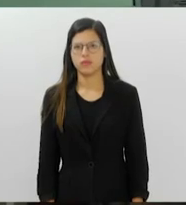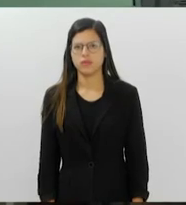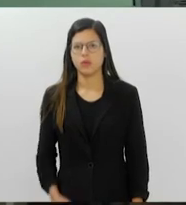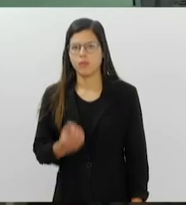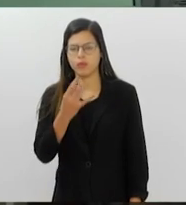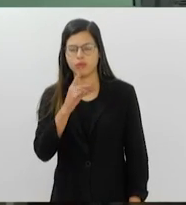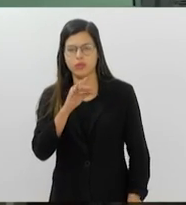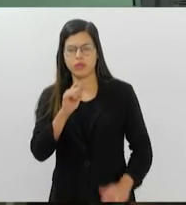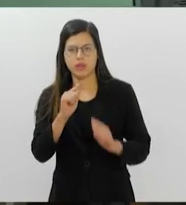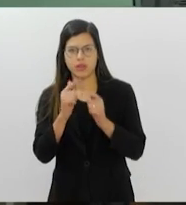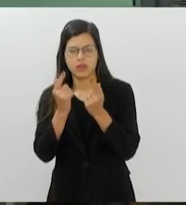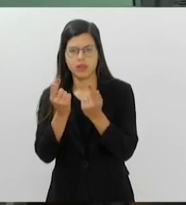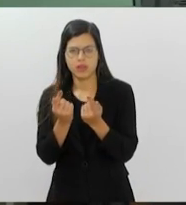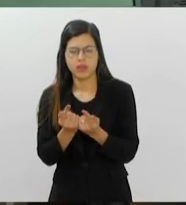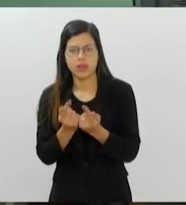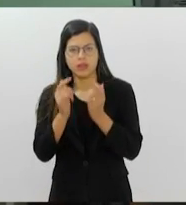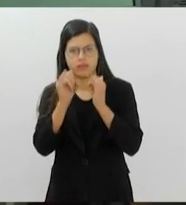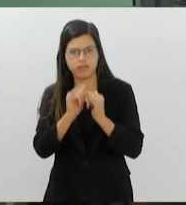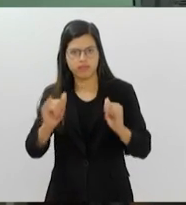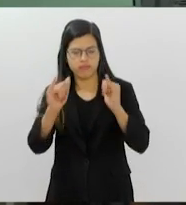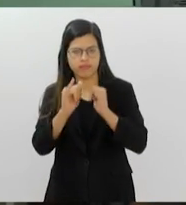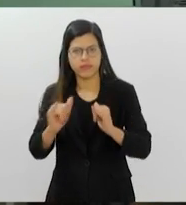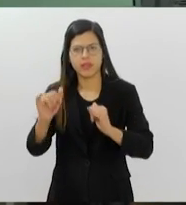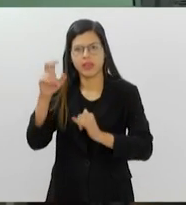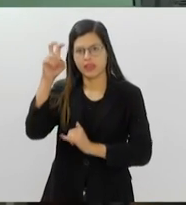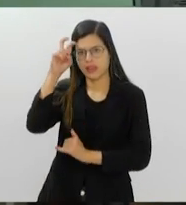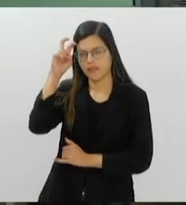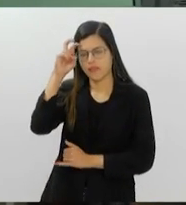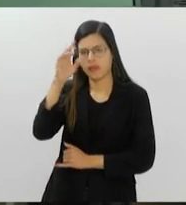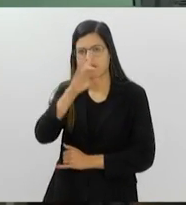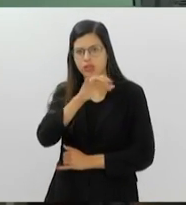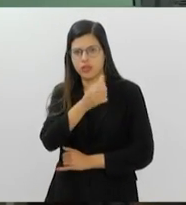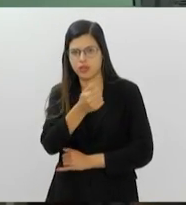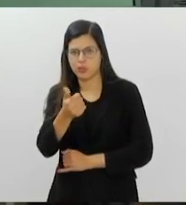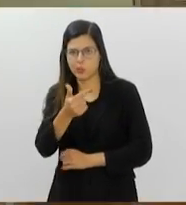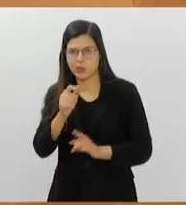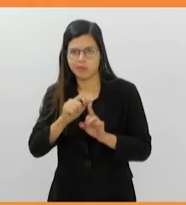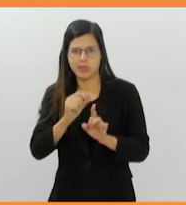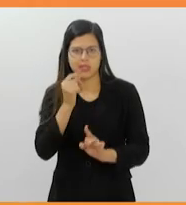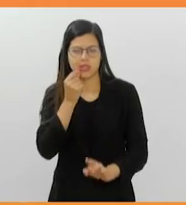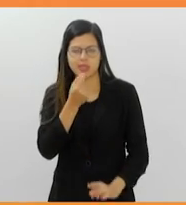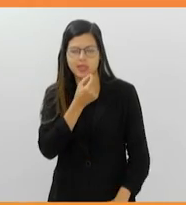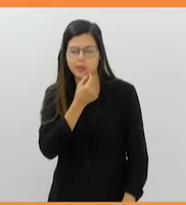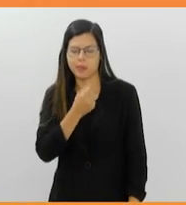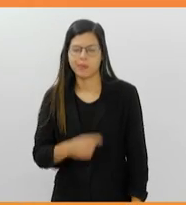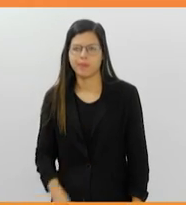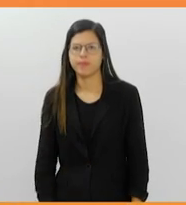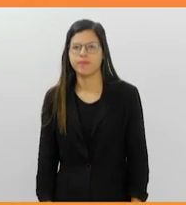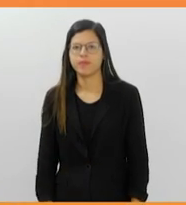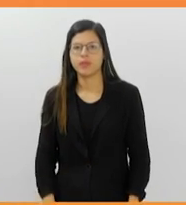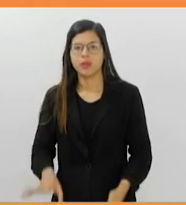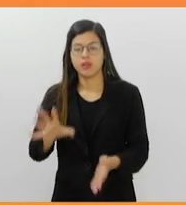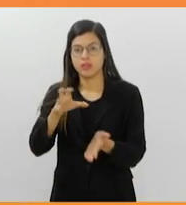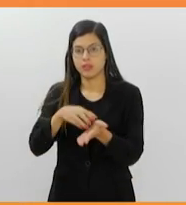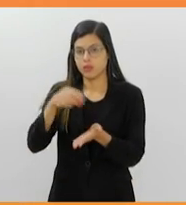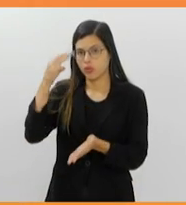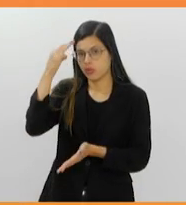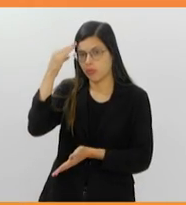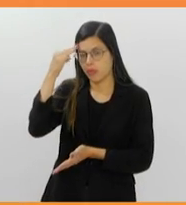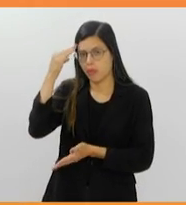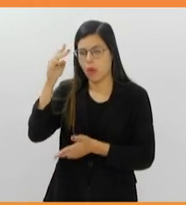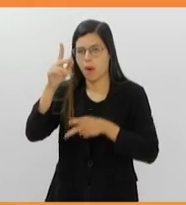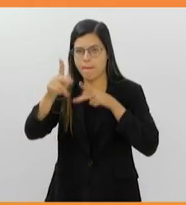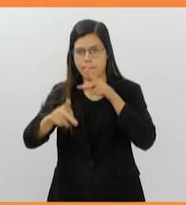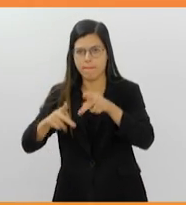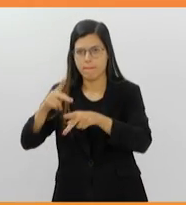O Bom Dia Alerj traz os seguintes destaques nesta quinta-feira, 12 de setembro. Centro de Memória dos Povos